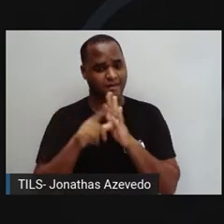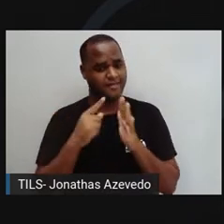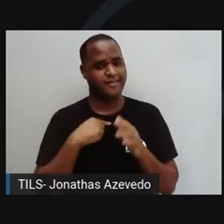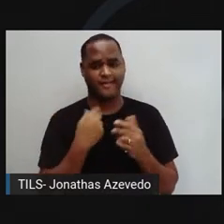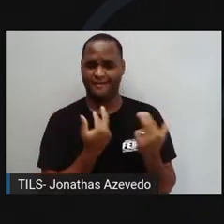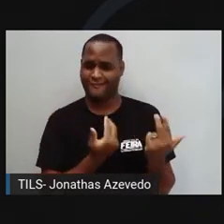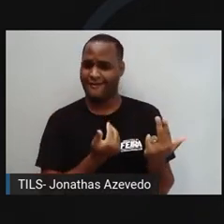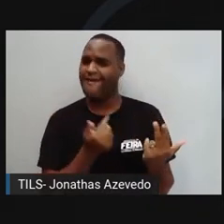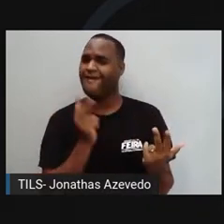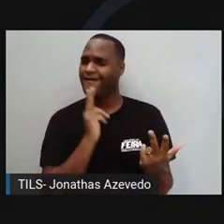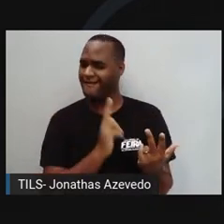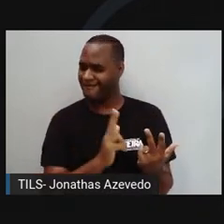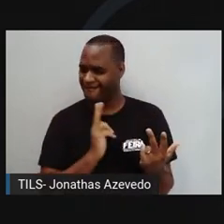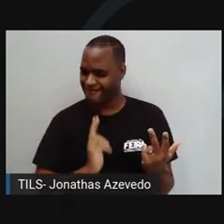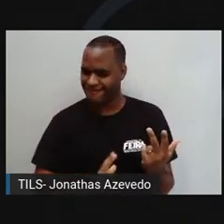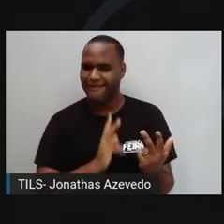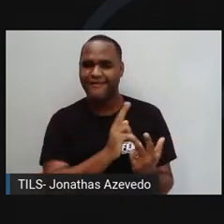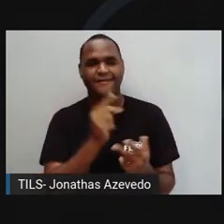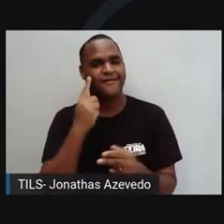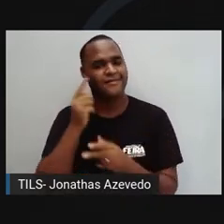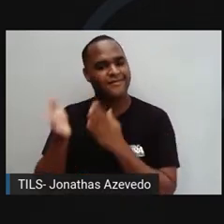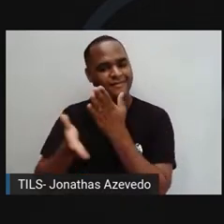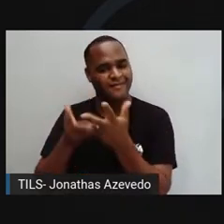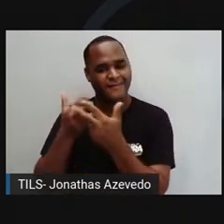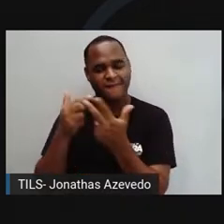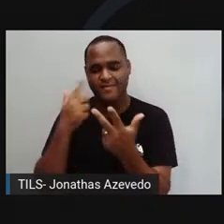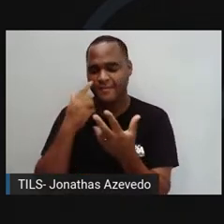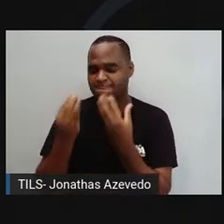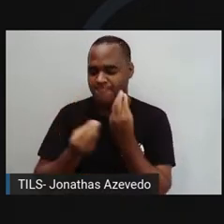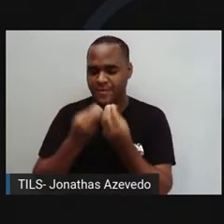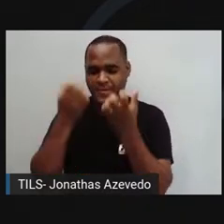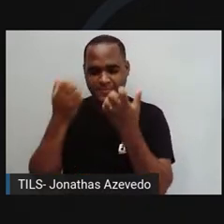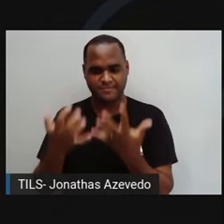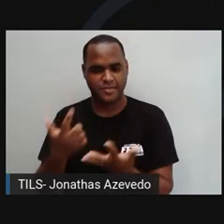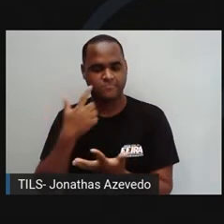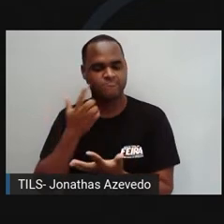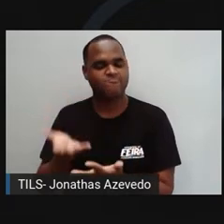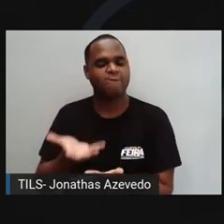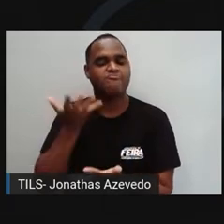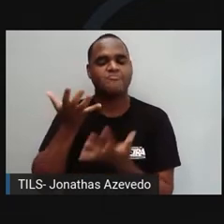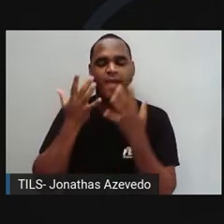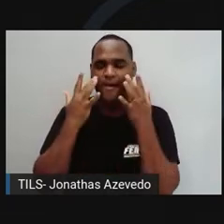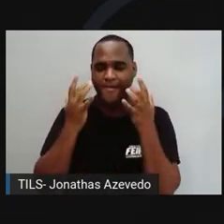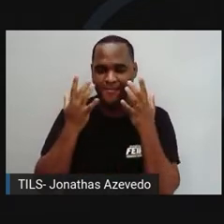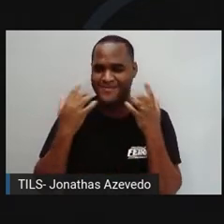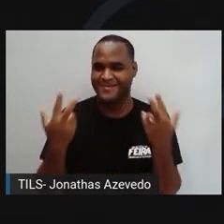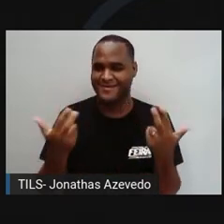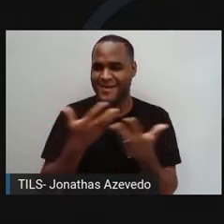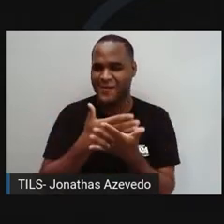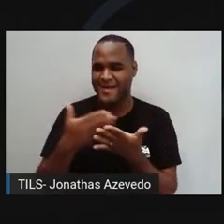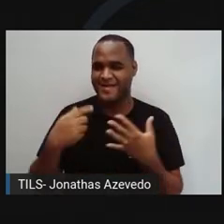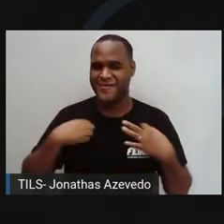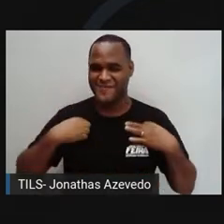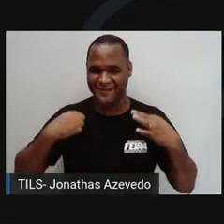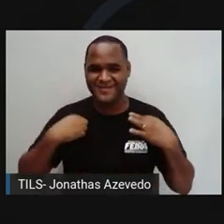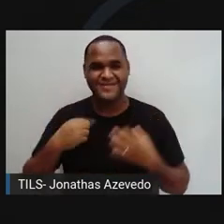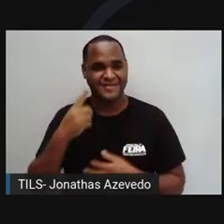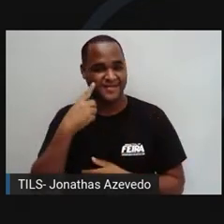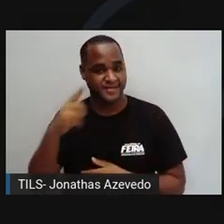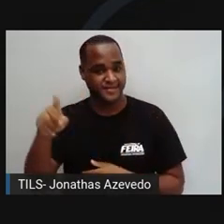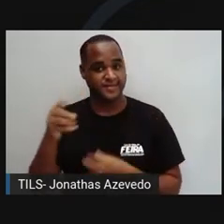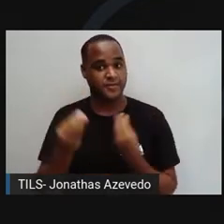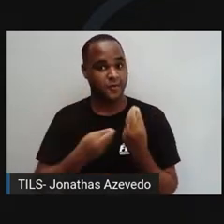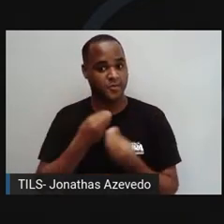jeito que a Isa está se preparando. E ia cuidar de todos os detalhes para fazer uma boa apresentação. A começar da nossa roupa, num evento